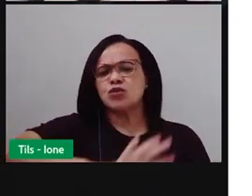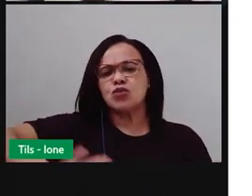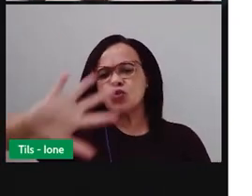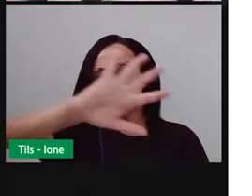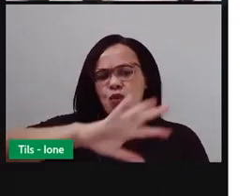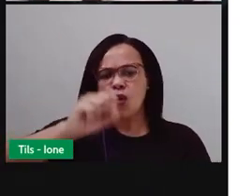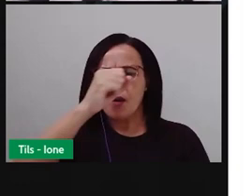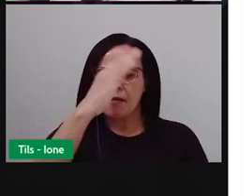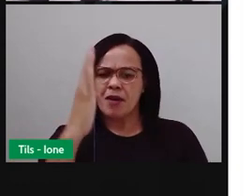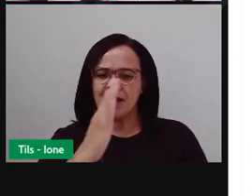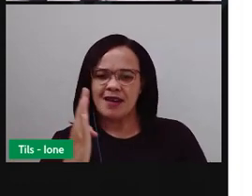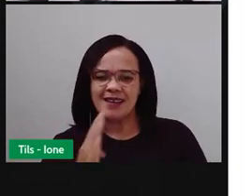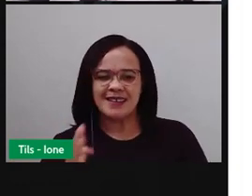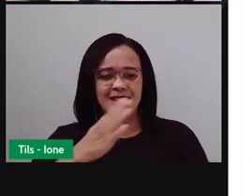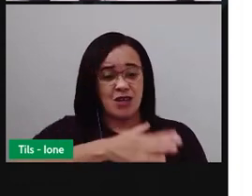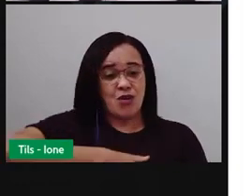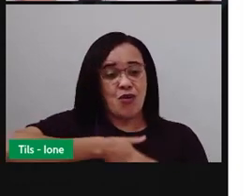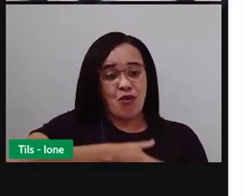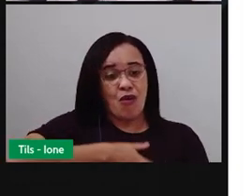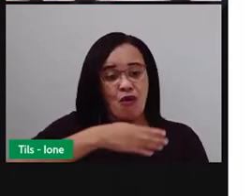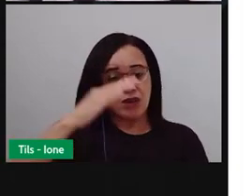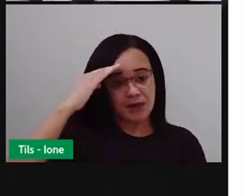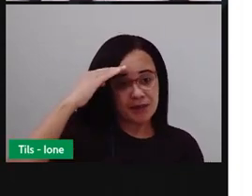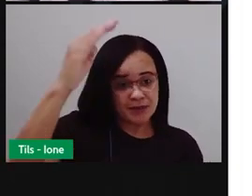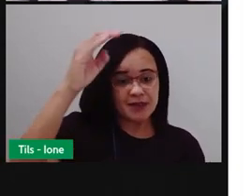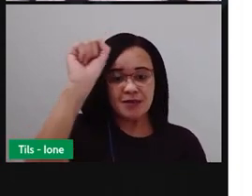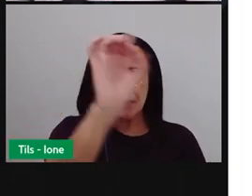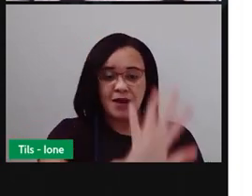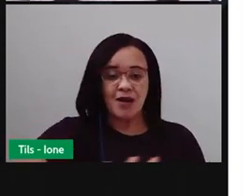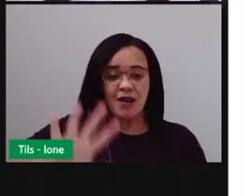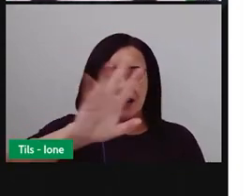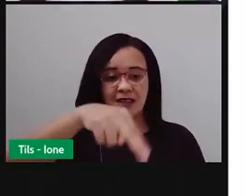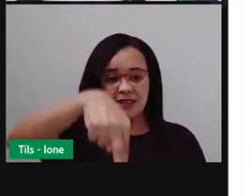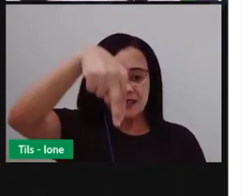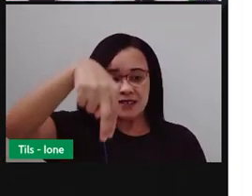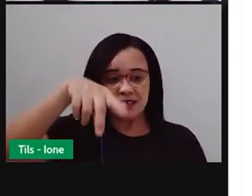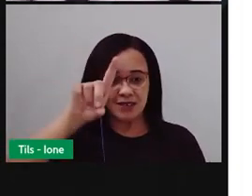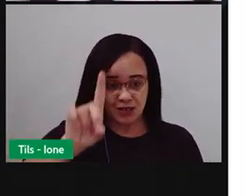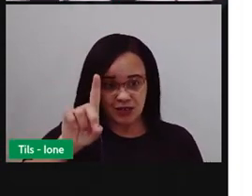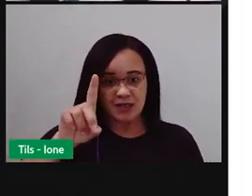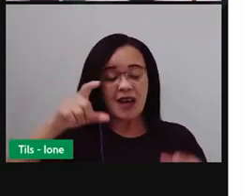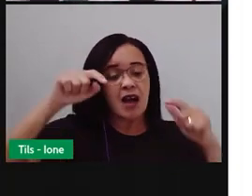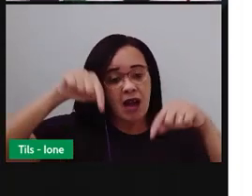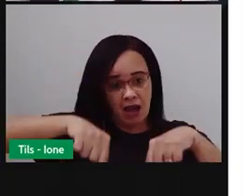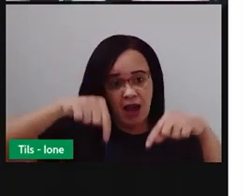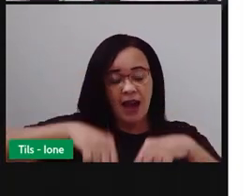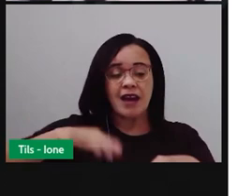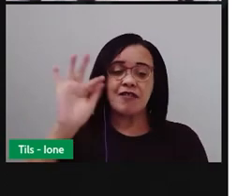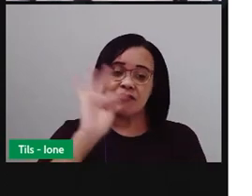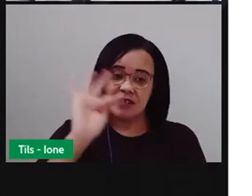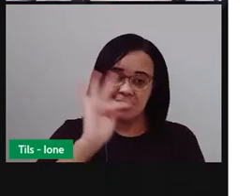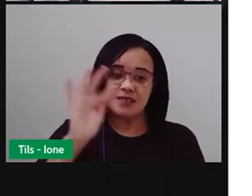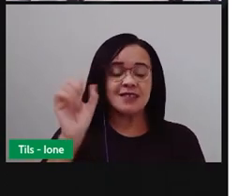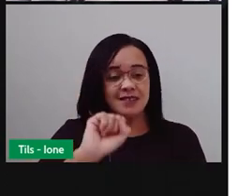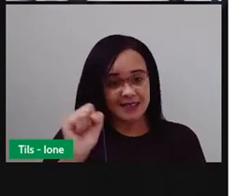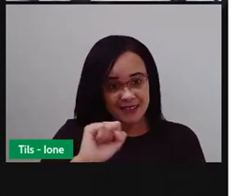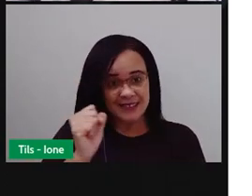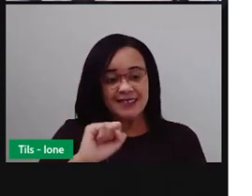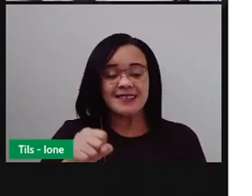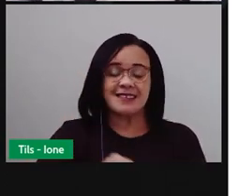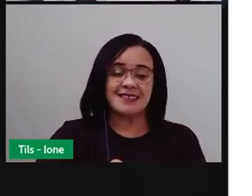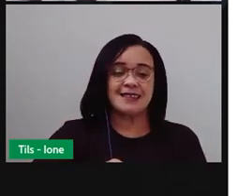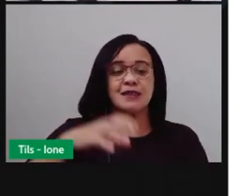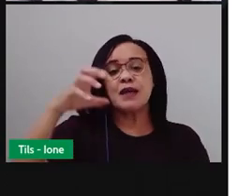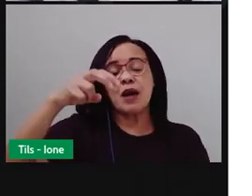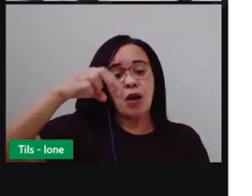Brasil e principalmente na região nordeste e aqui nessa região onde a gente está, né? Feira de Santana, nos municípios